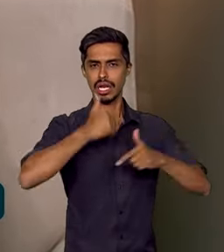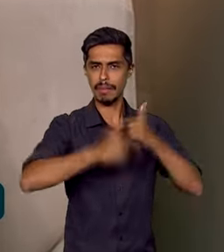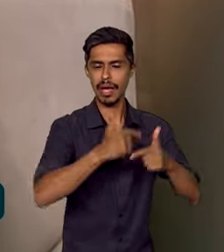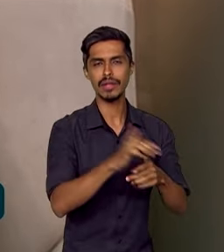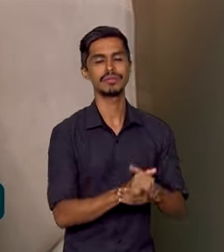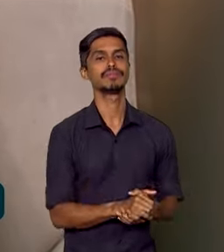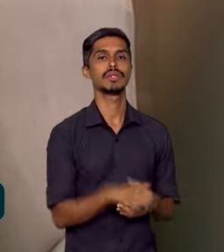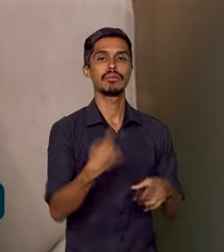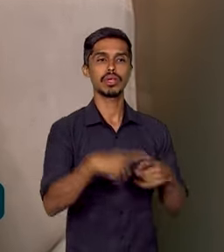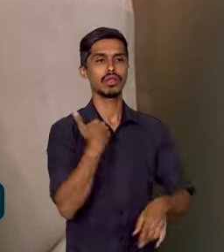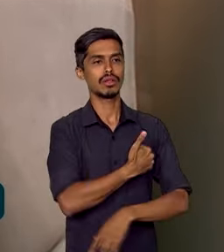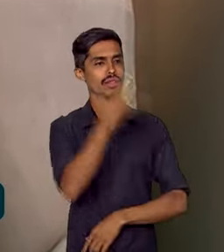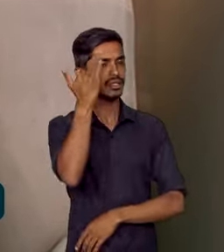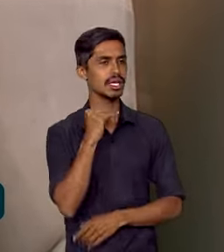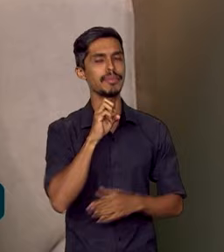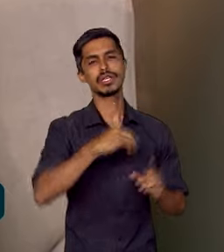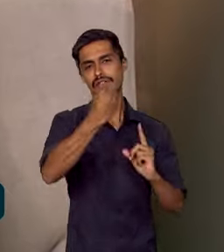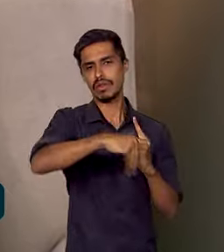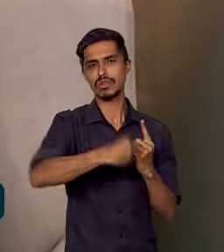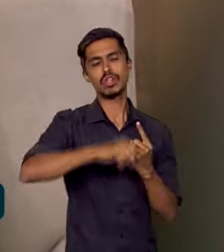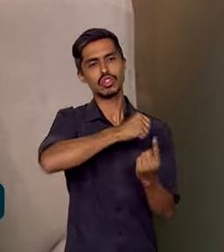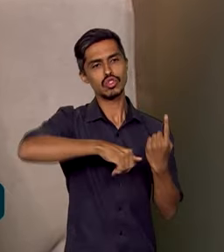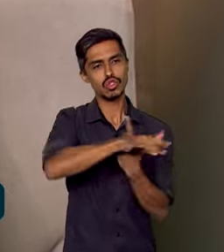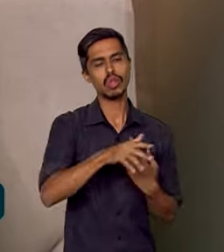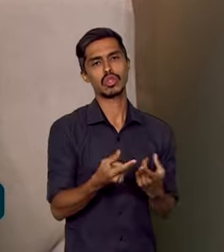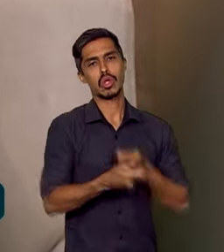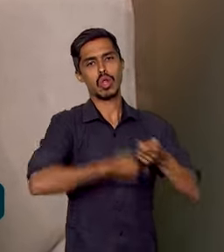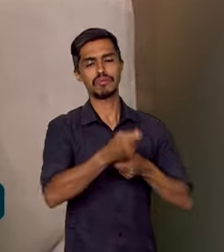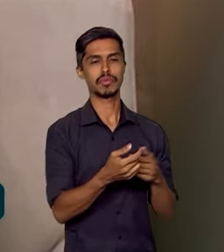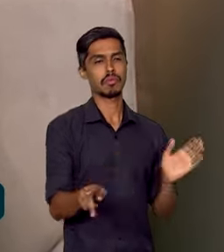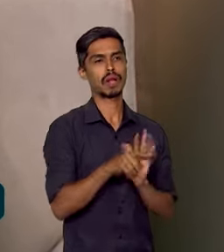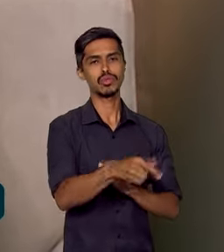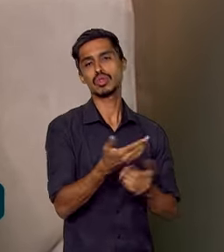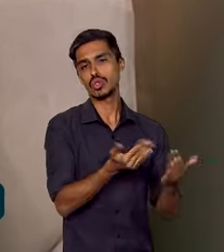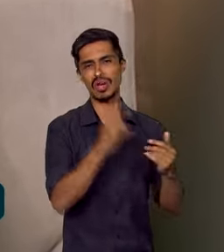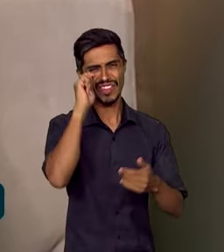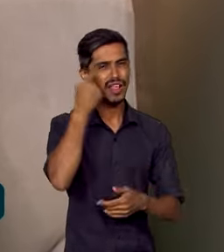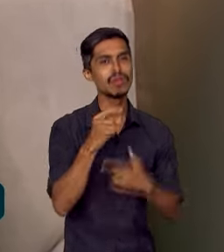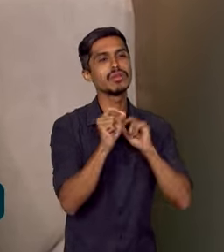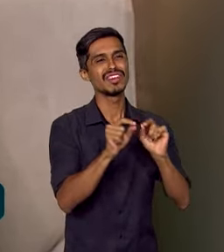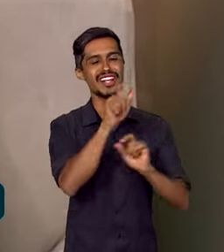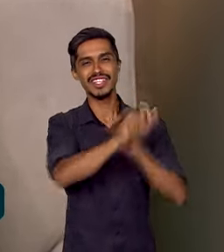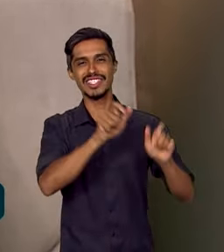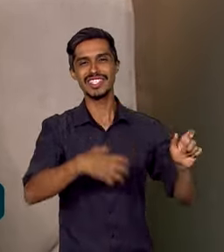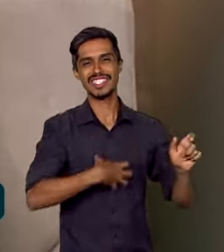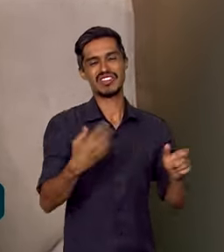porque a gente sabe que é a vulnerabilidade socioeconômica dos jovens negros que o coloca também